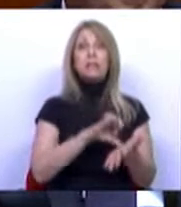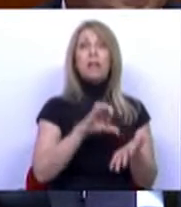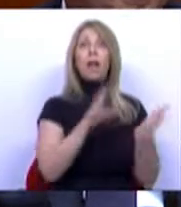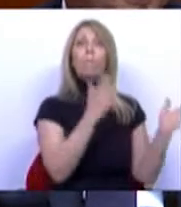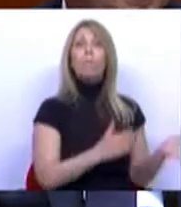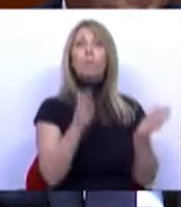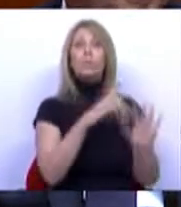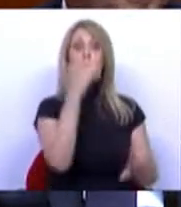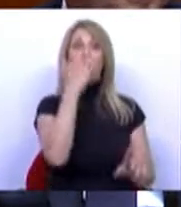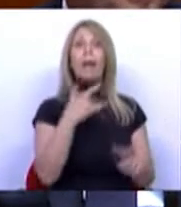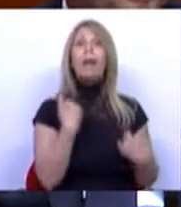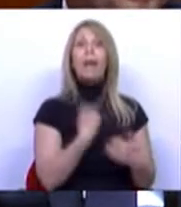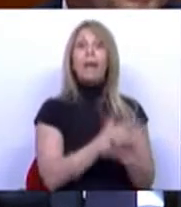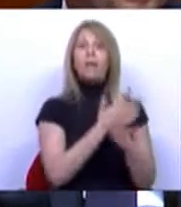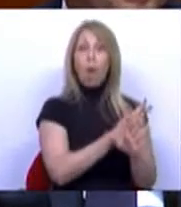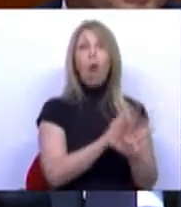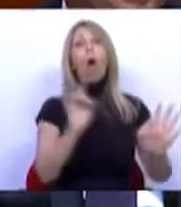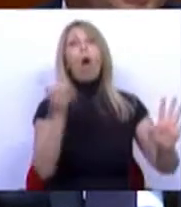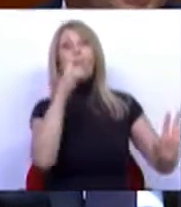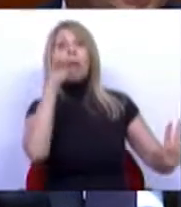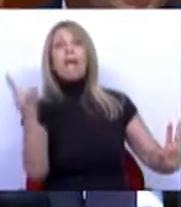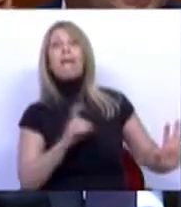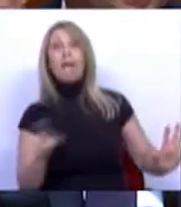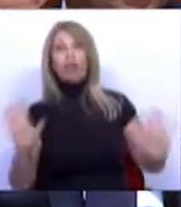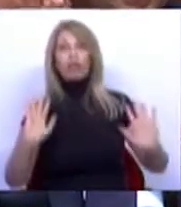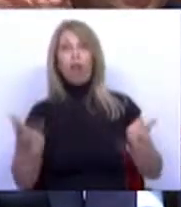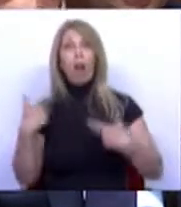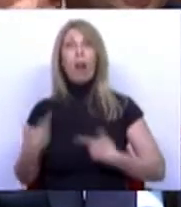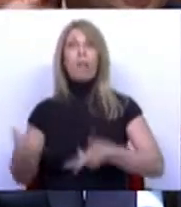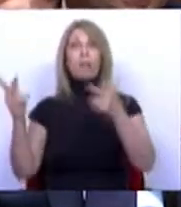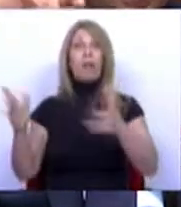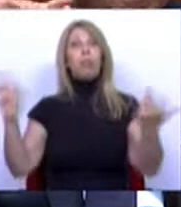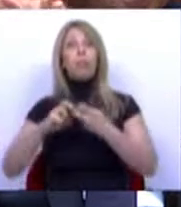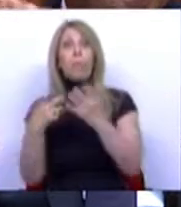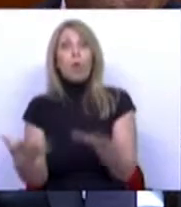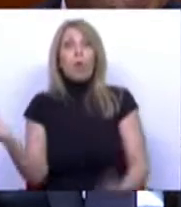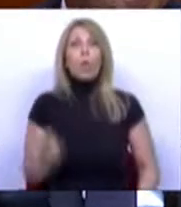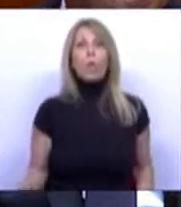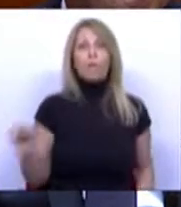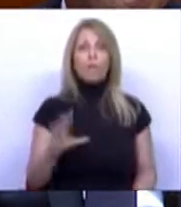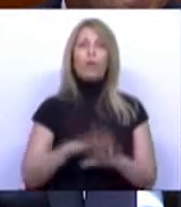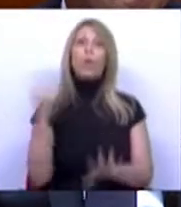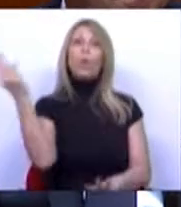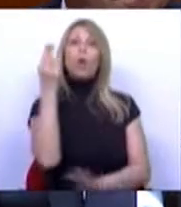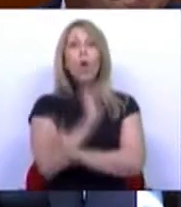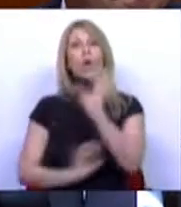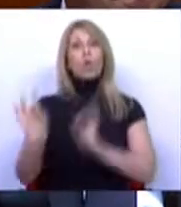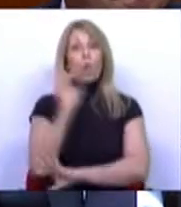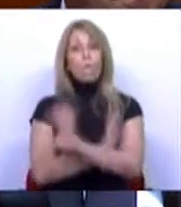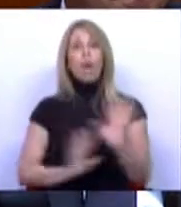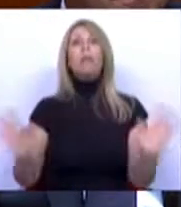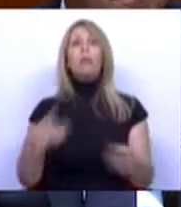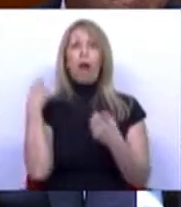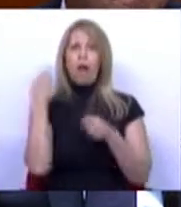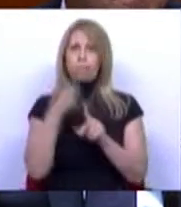nós já a liberdade do gás, não tínhamos a pressão que temos. E é precisamente por isso que estamos na União Europeia a batalhar para conseguir descontaminar o